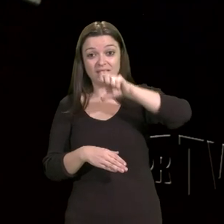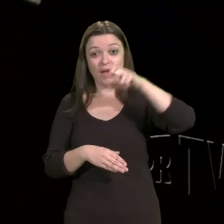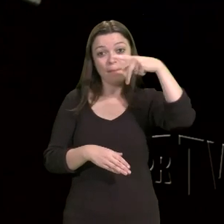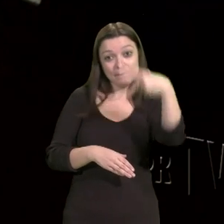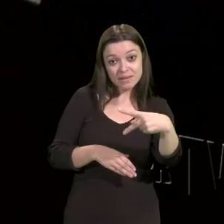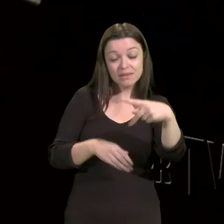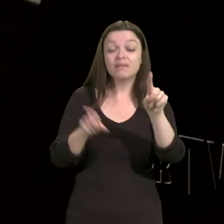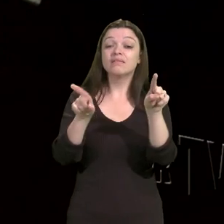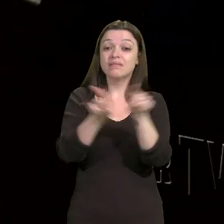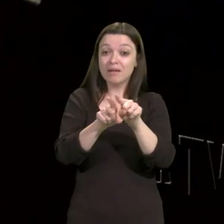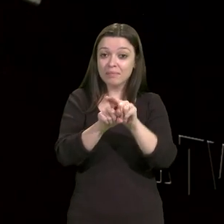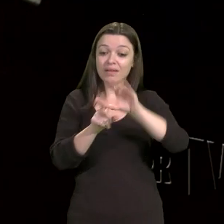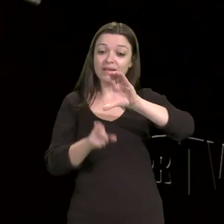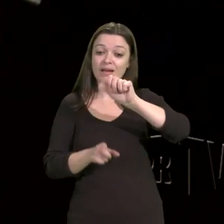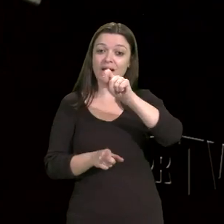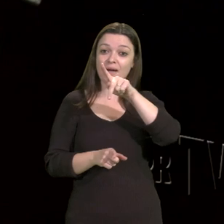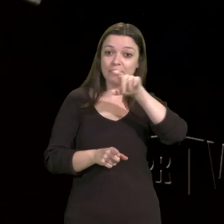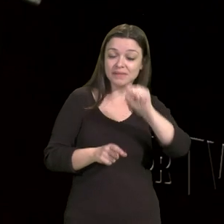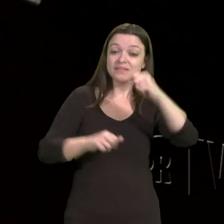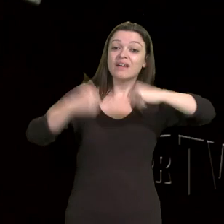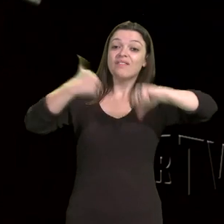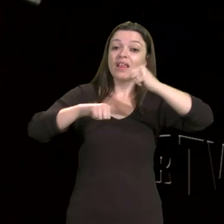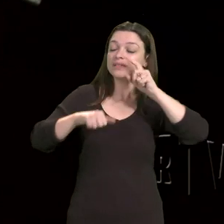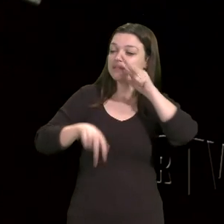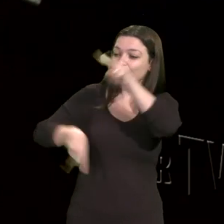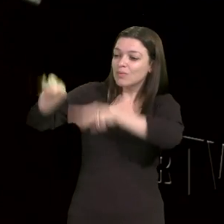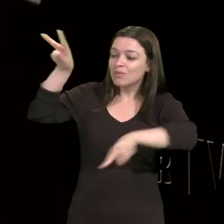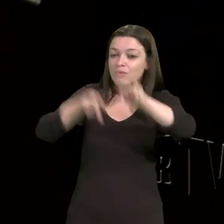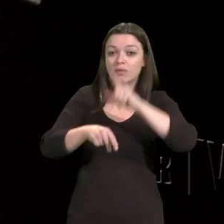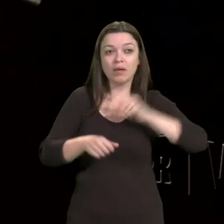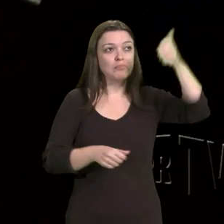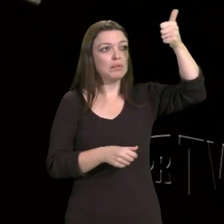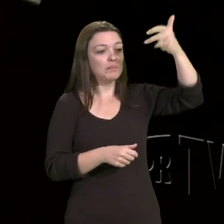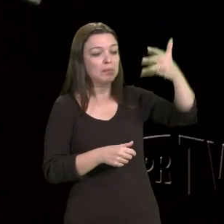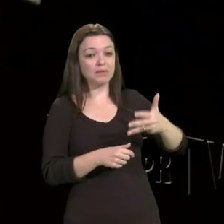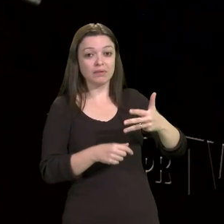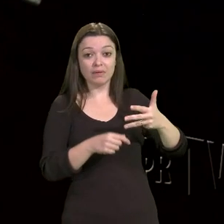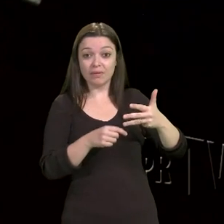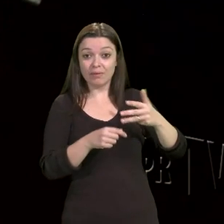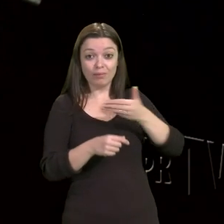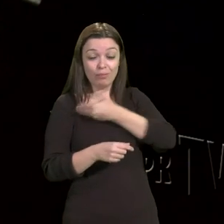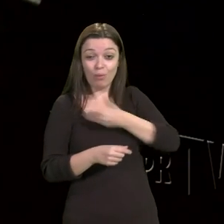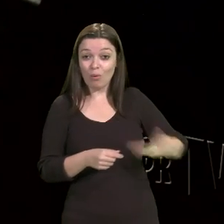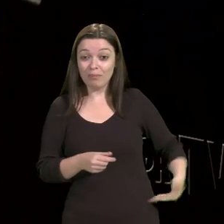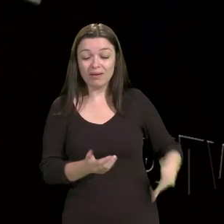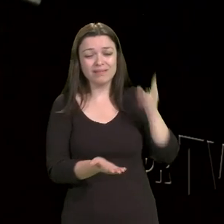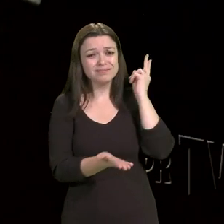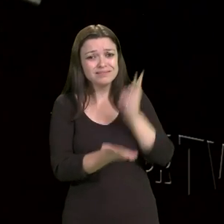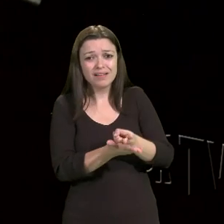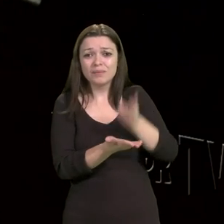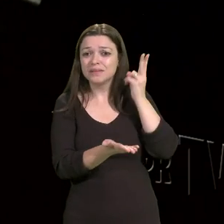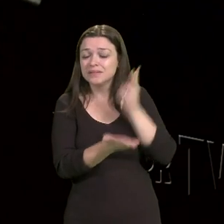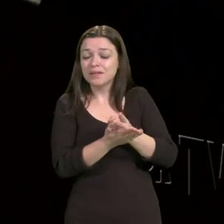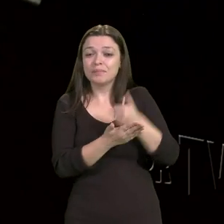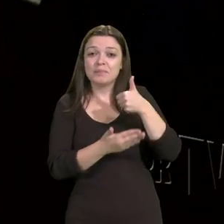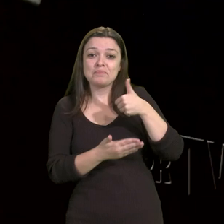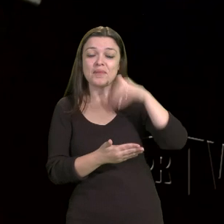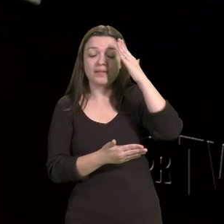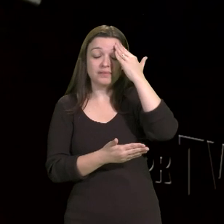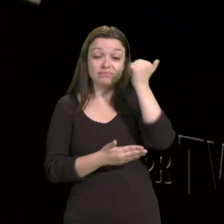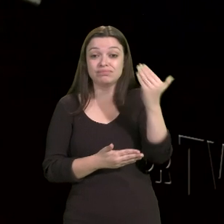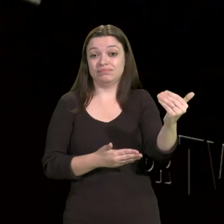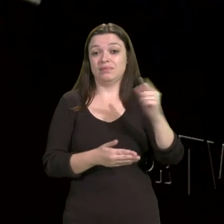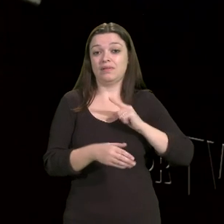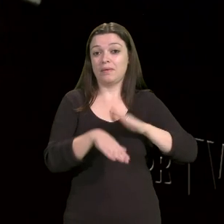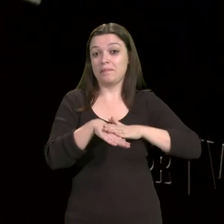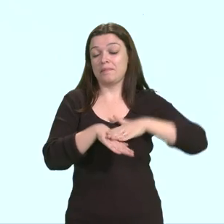avaliação que a CAPES faz das nossas pós-graduações, aonde as universidades públicas têm essa centralidade incontestável.